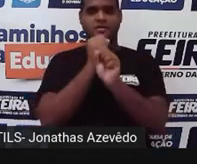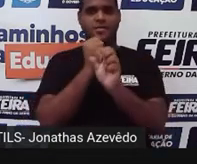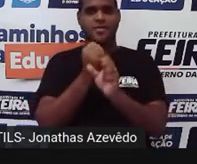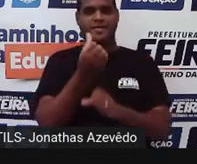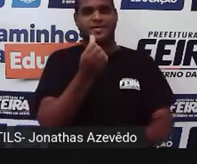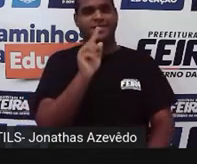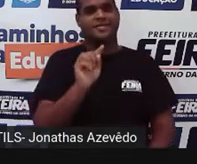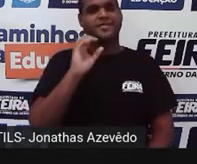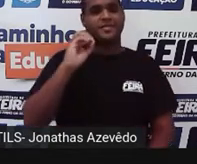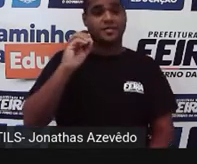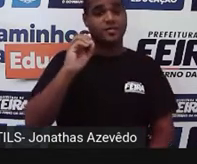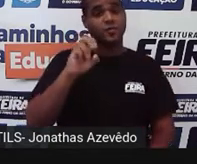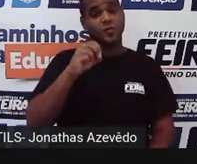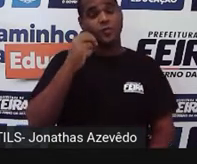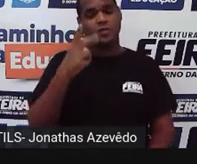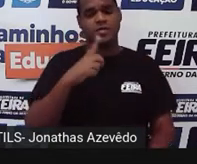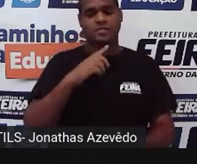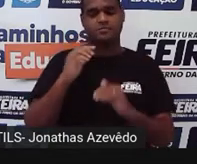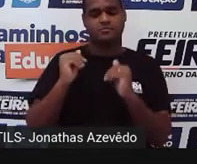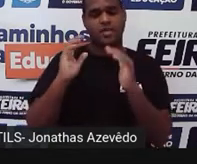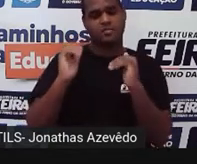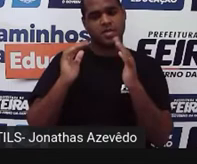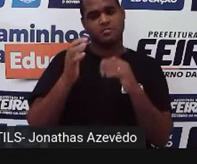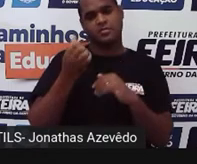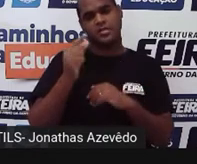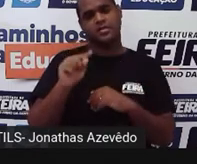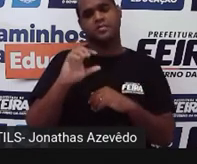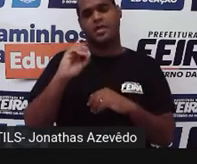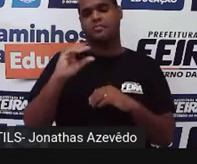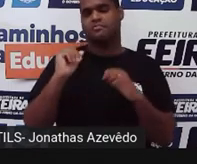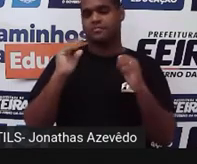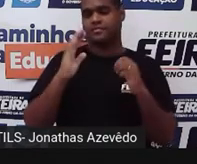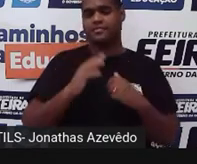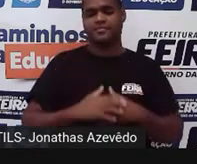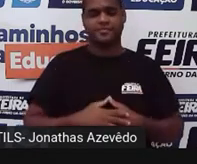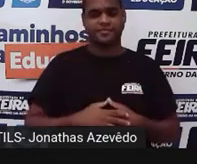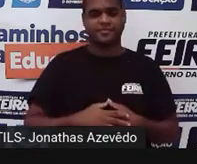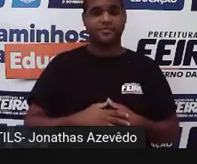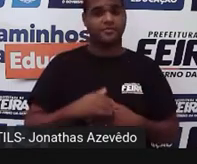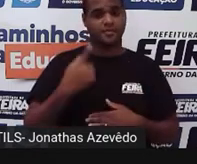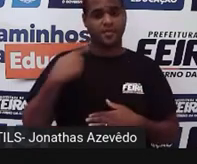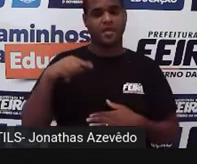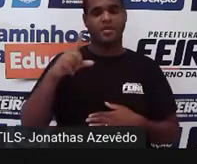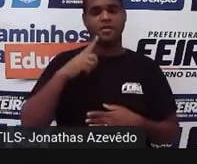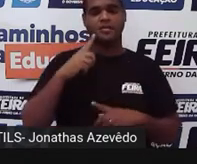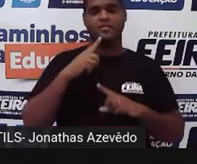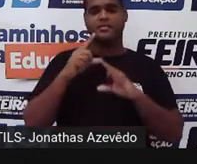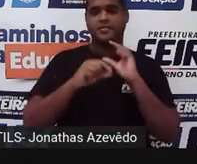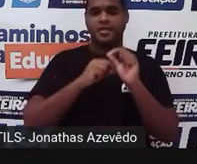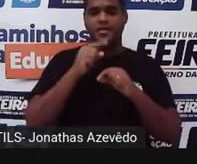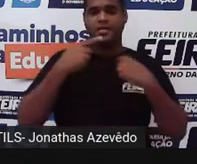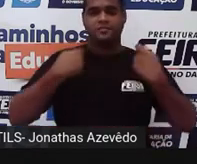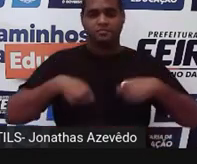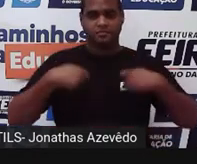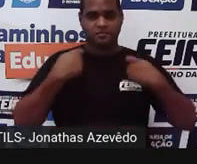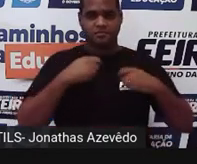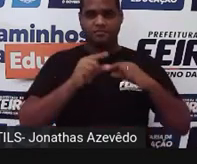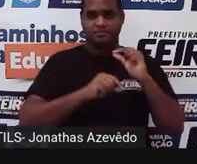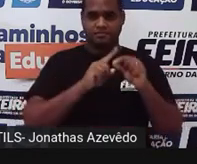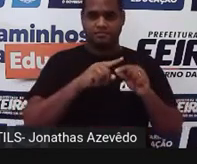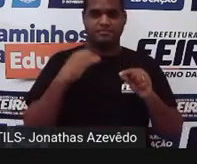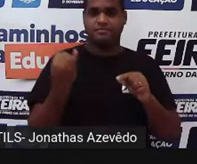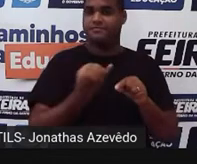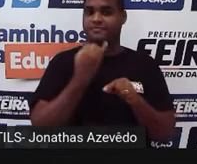nota 6 ou notas maiores que 6. Tá bom? E a outra coisa que a gente vai precisar e essa é muito